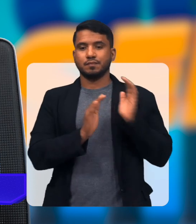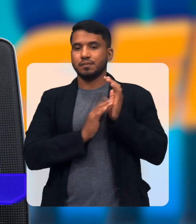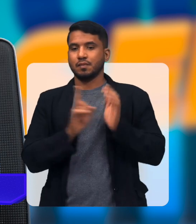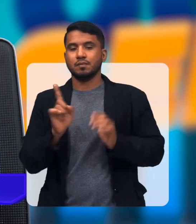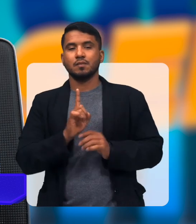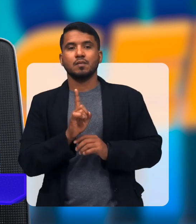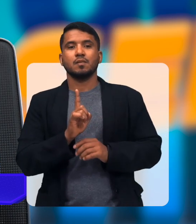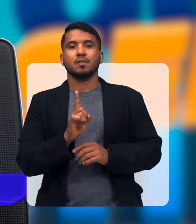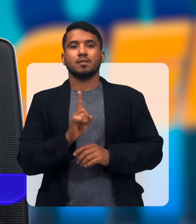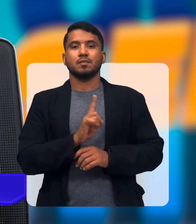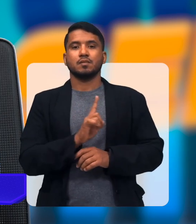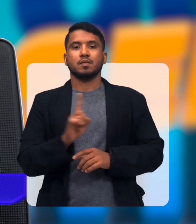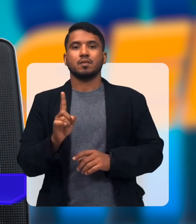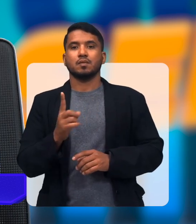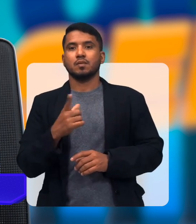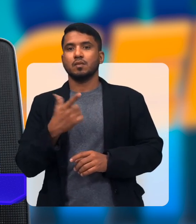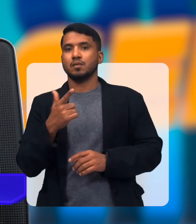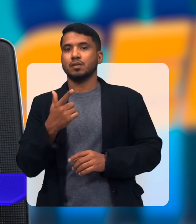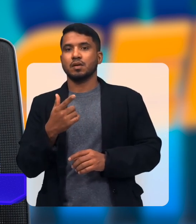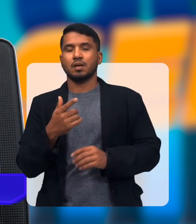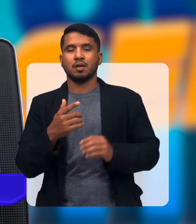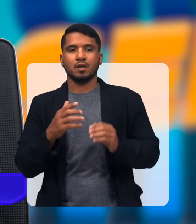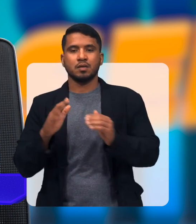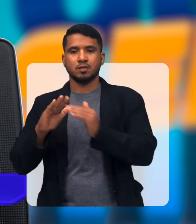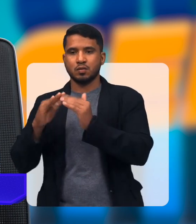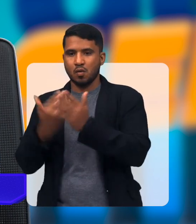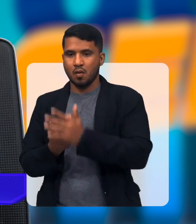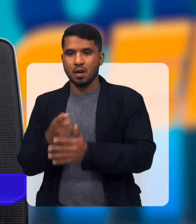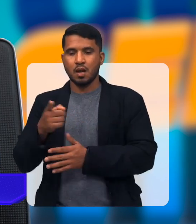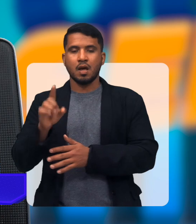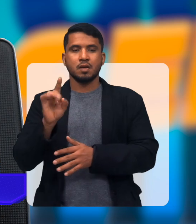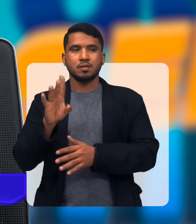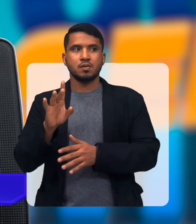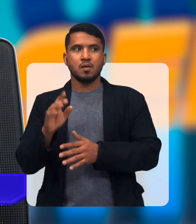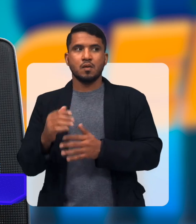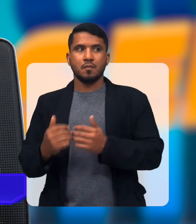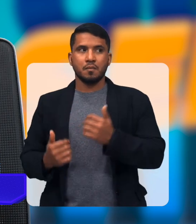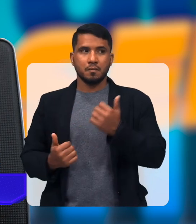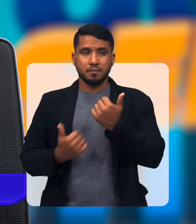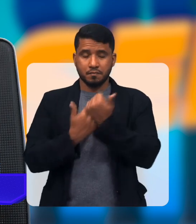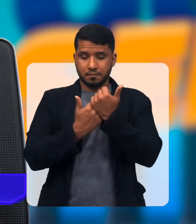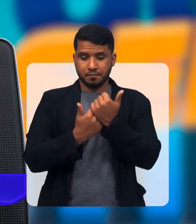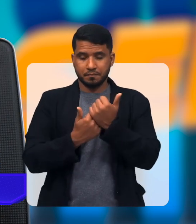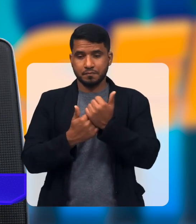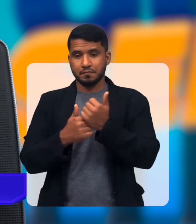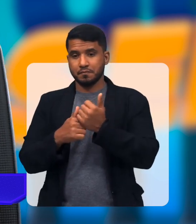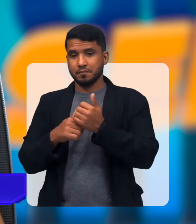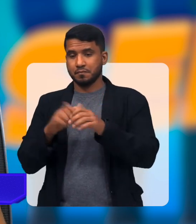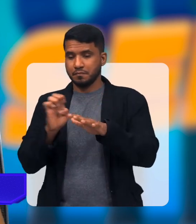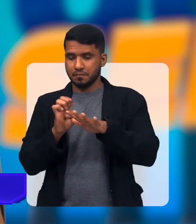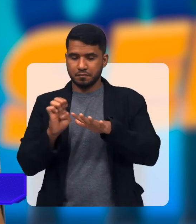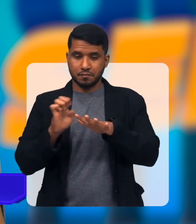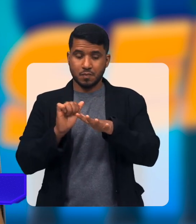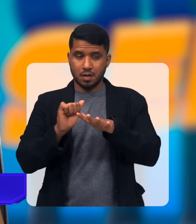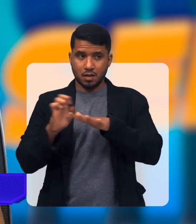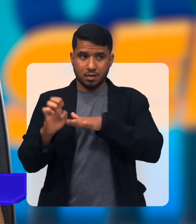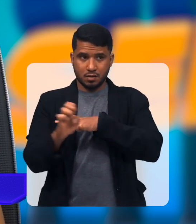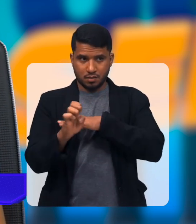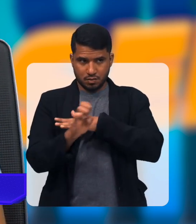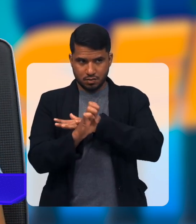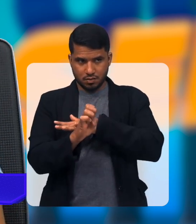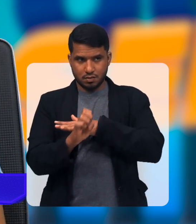As APAIs não podem, não tem como ser escola Elas são atendimentos educacionais